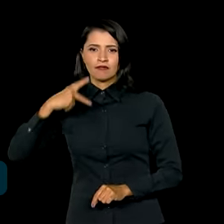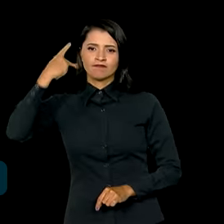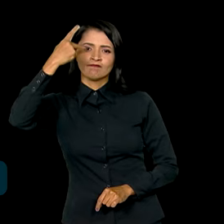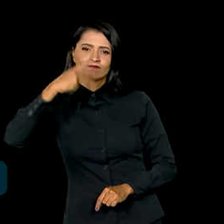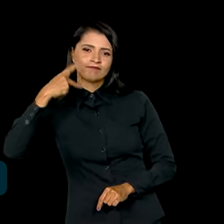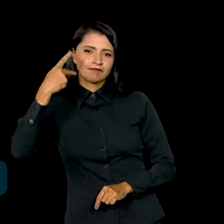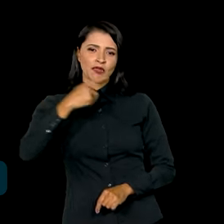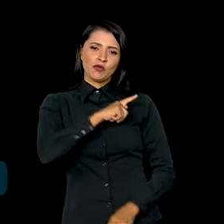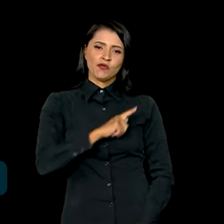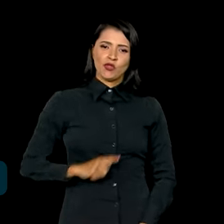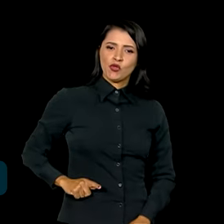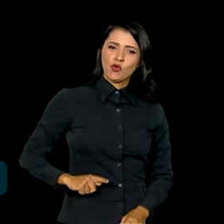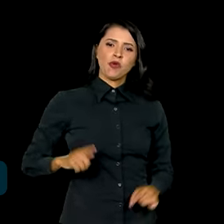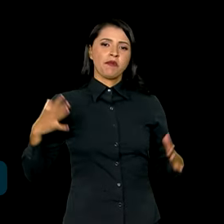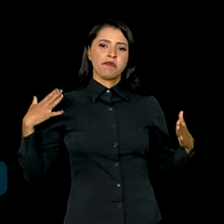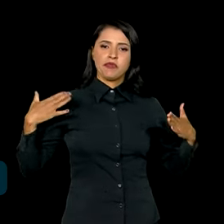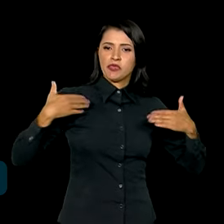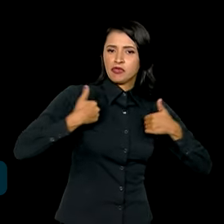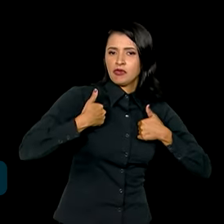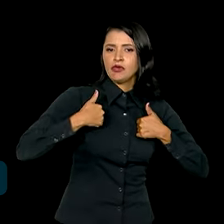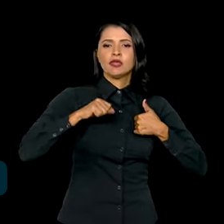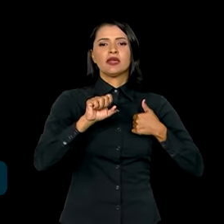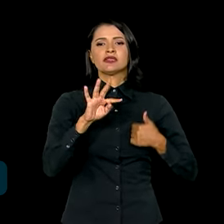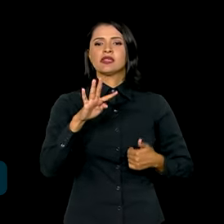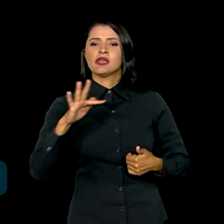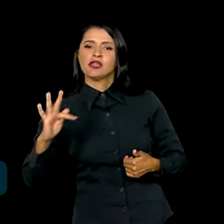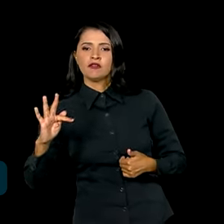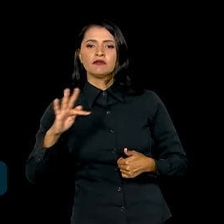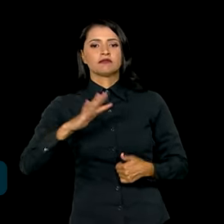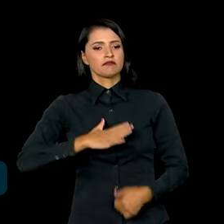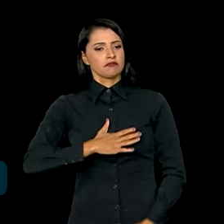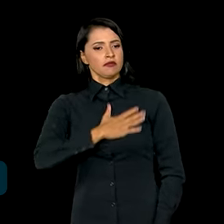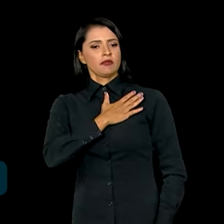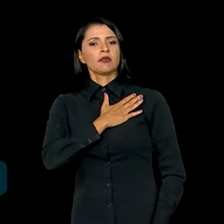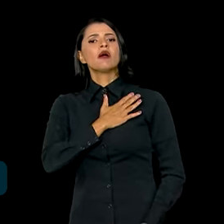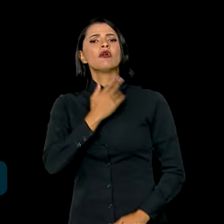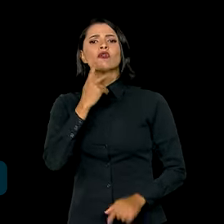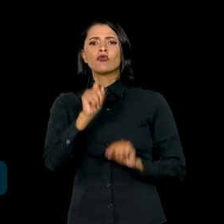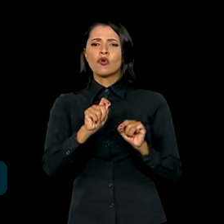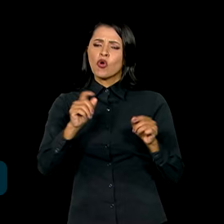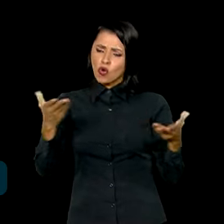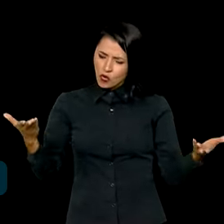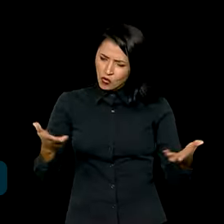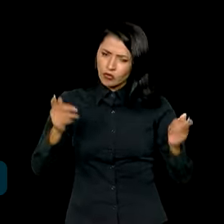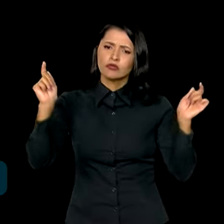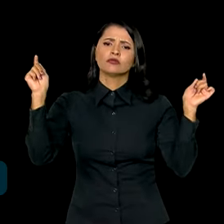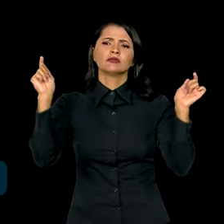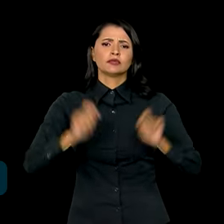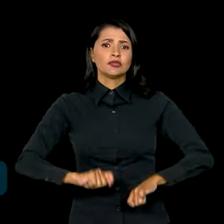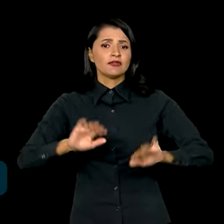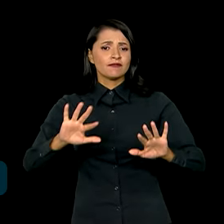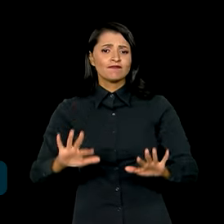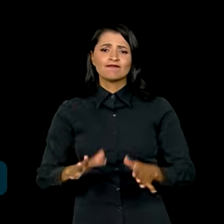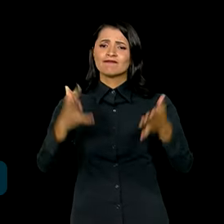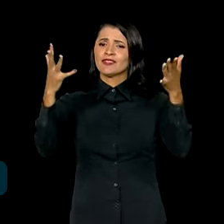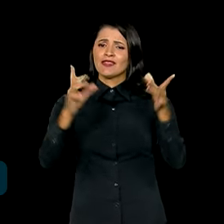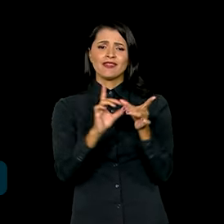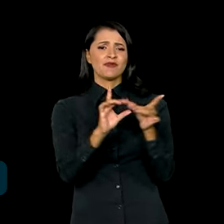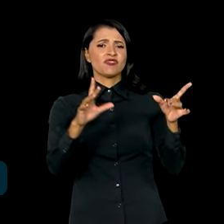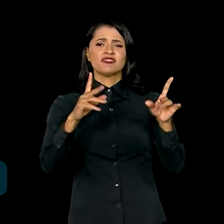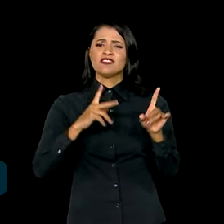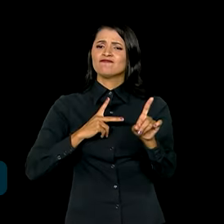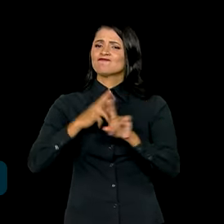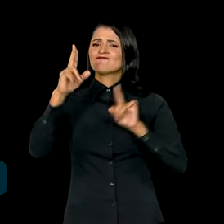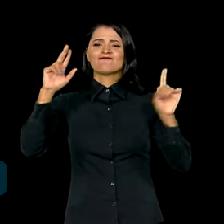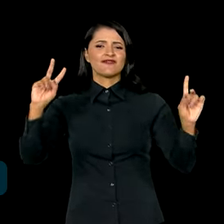ministros do STF e militares legalistas garantiu que hoje fosse possível celebrar a vitória da democracia